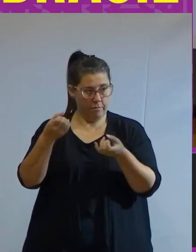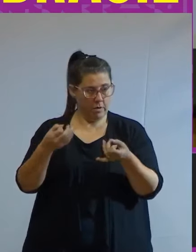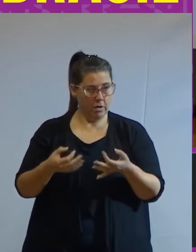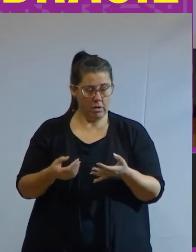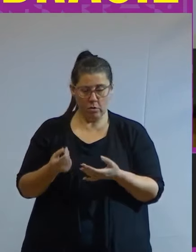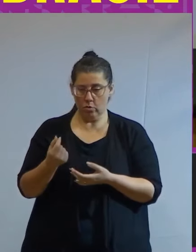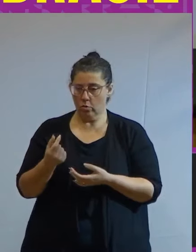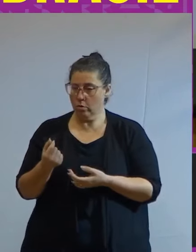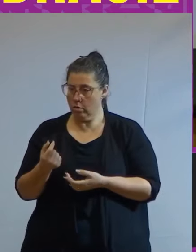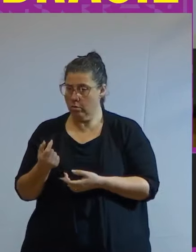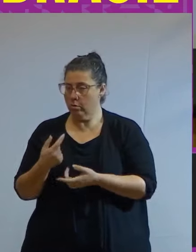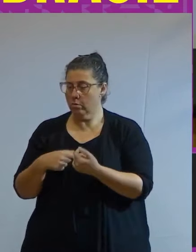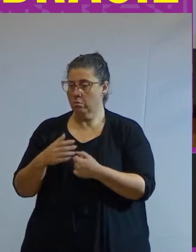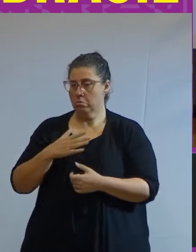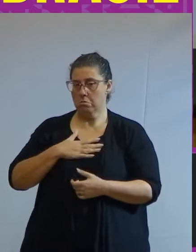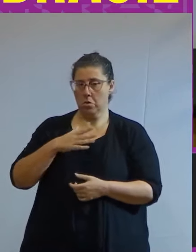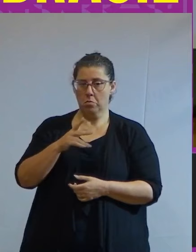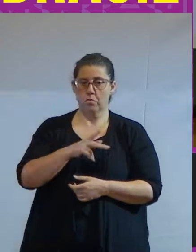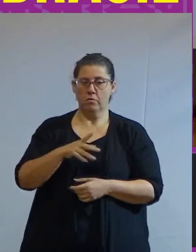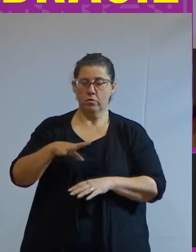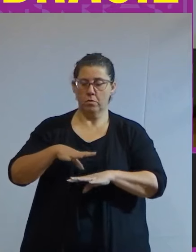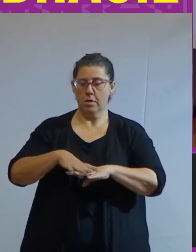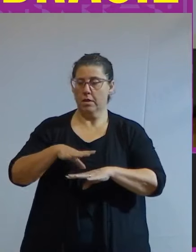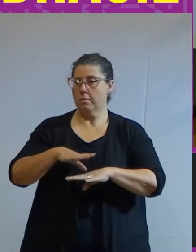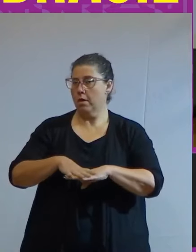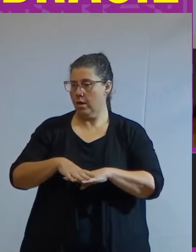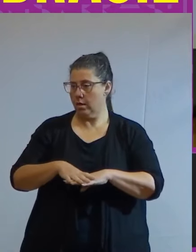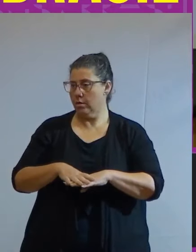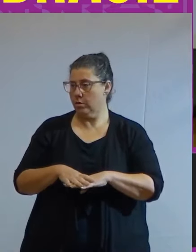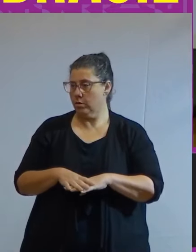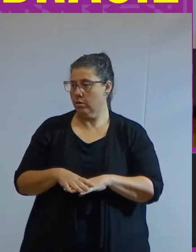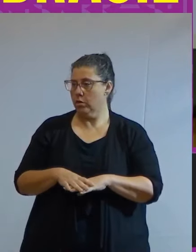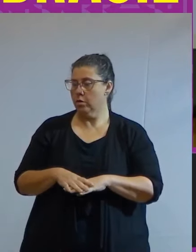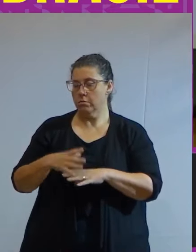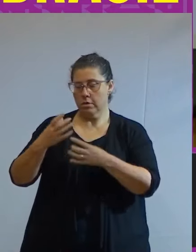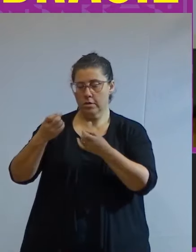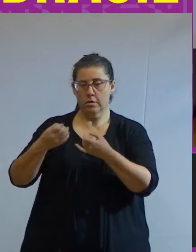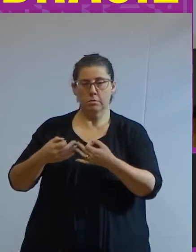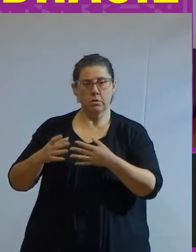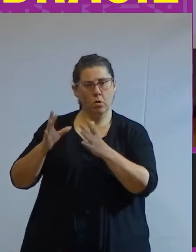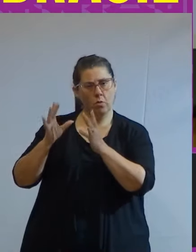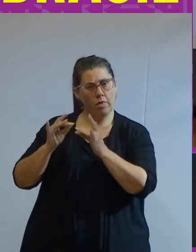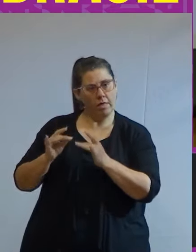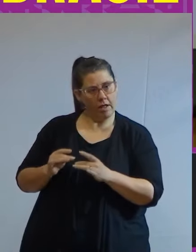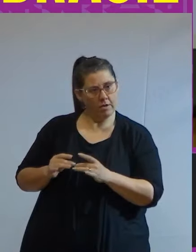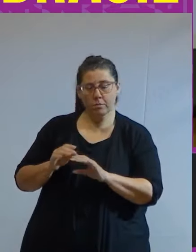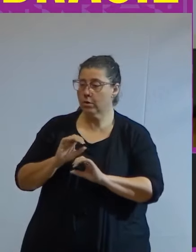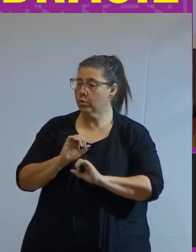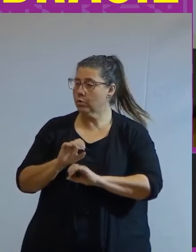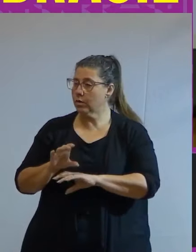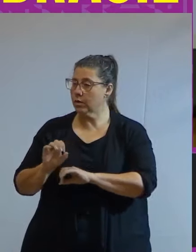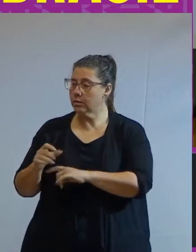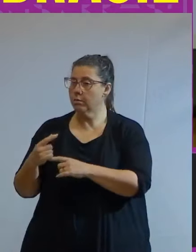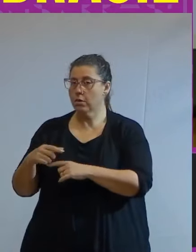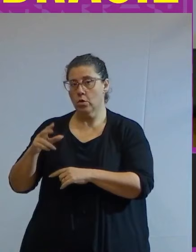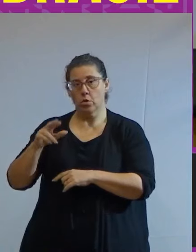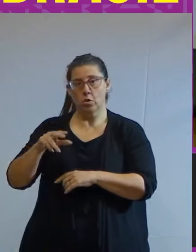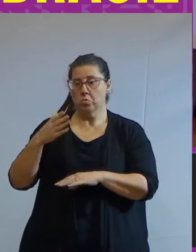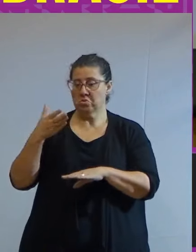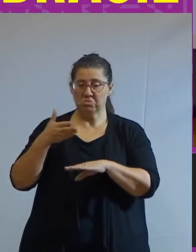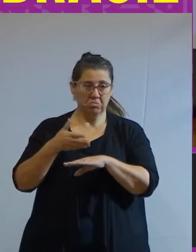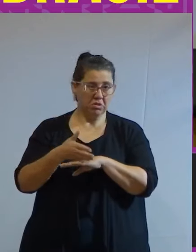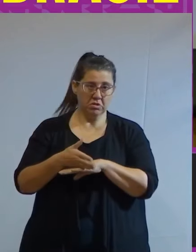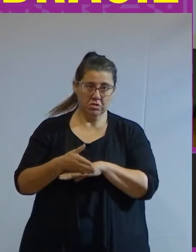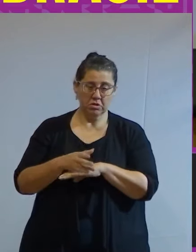financeira foi por conta do meu professor de matemática financeira que me explicou sobre a educação porque simplesmente eu nunca tive acesso